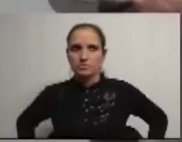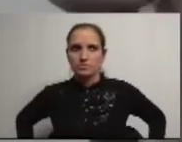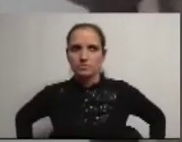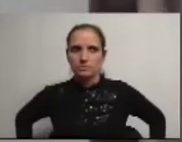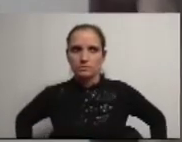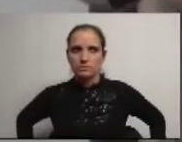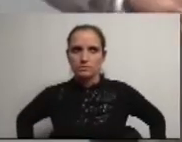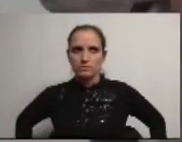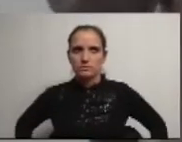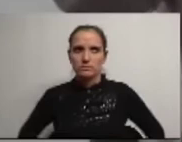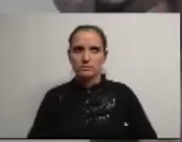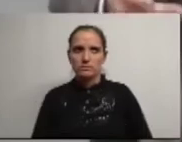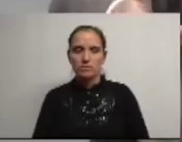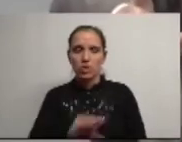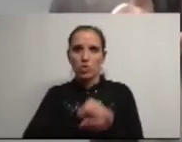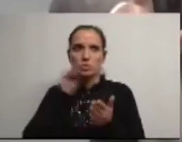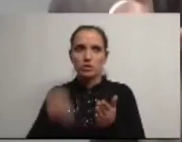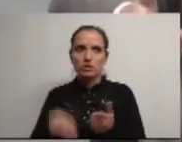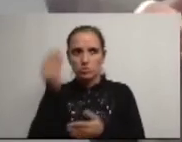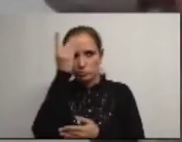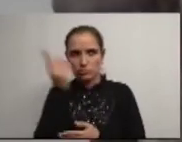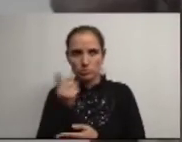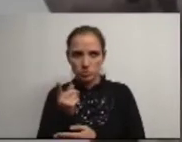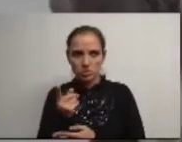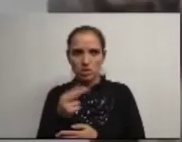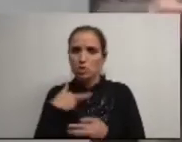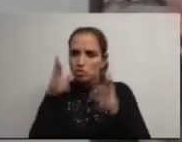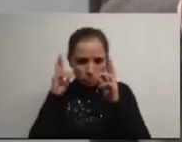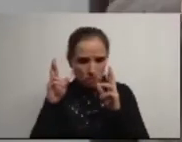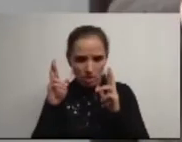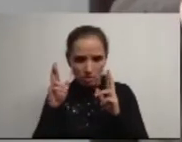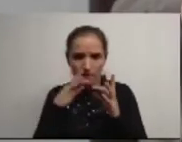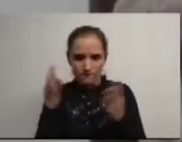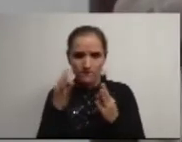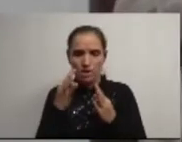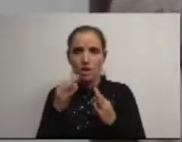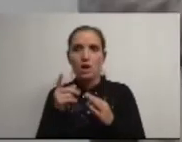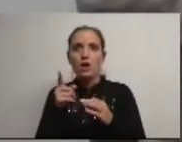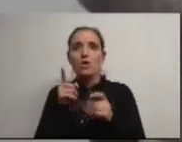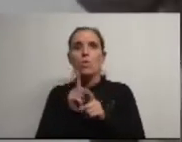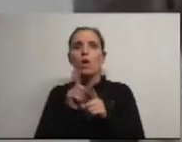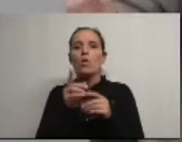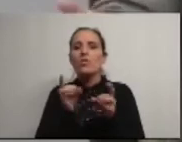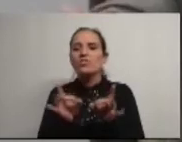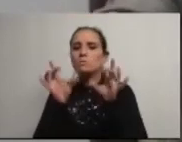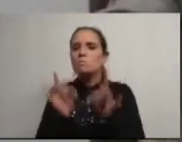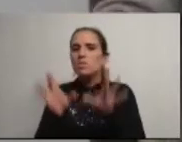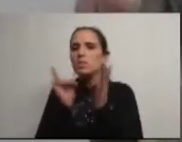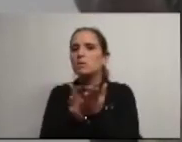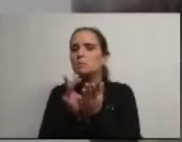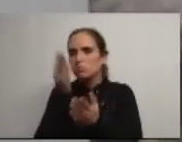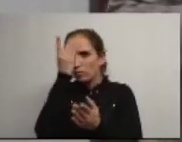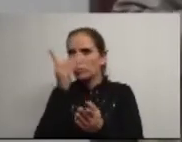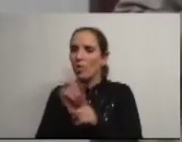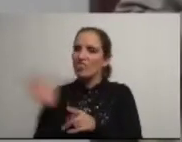assumir a parte da contratação de professores e espero que também não esteja nos seus planos o despedir professores para